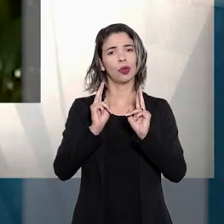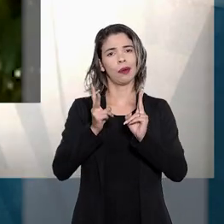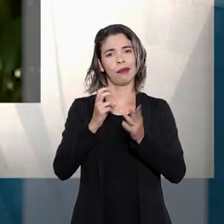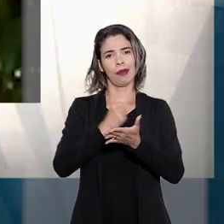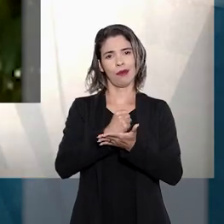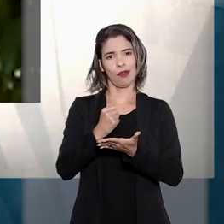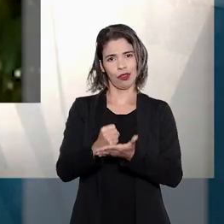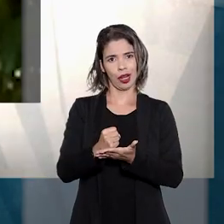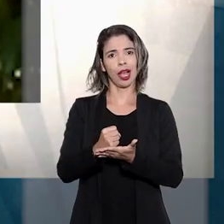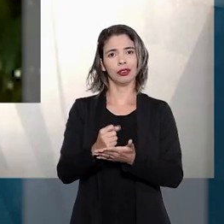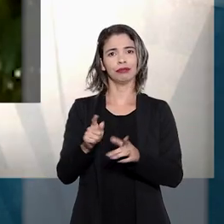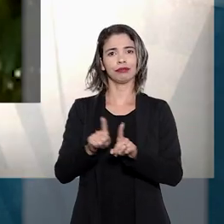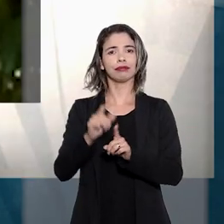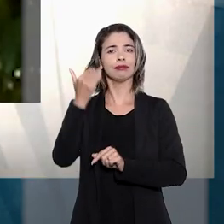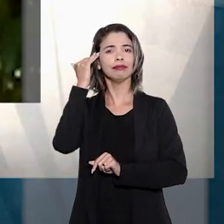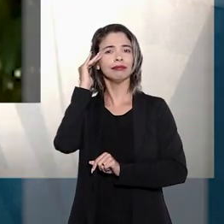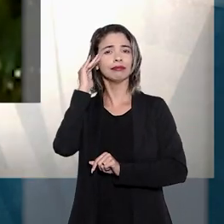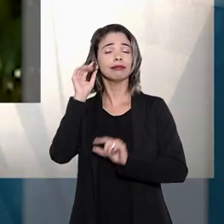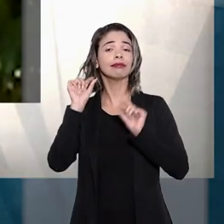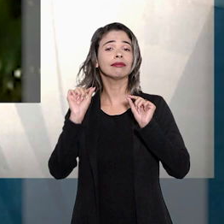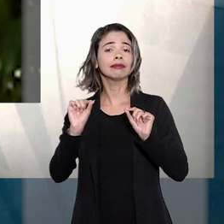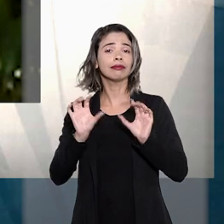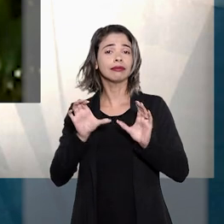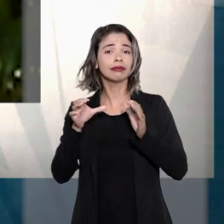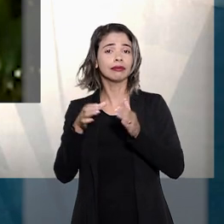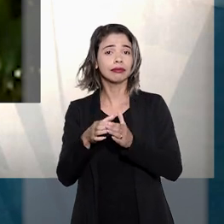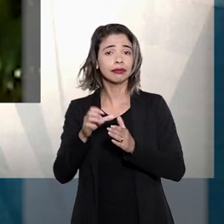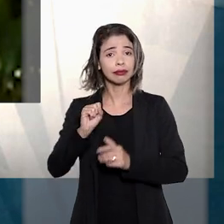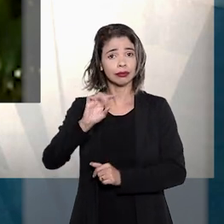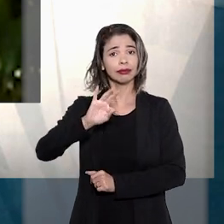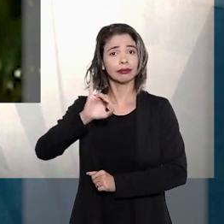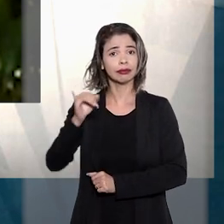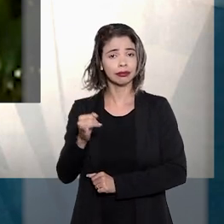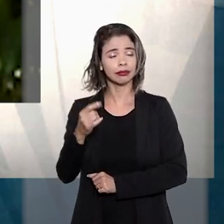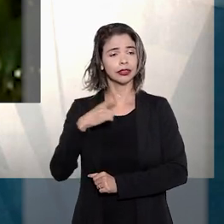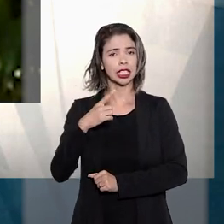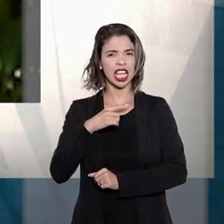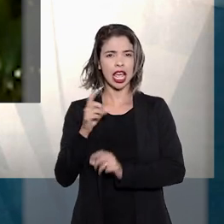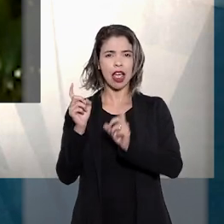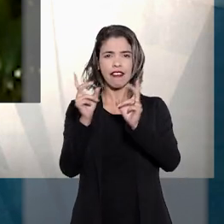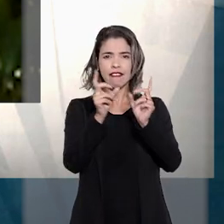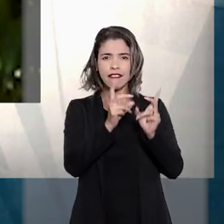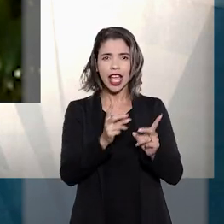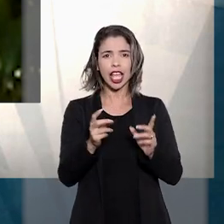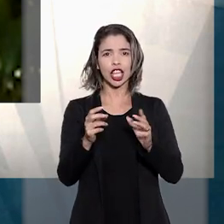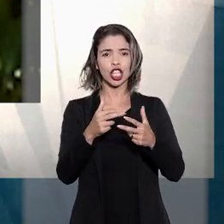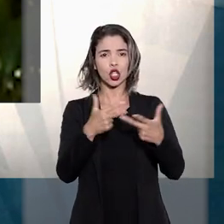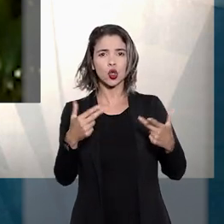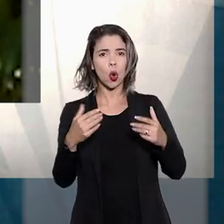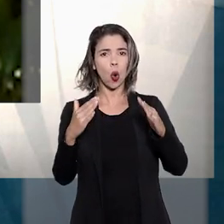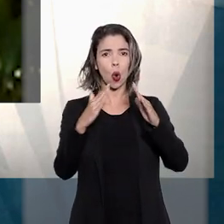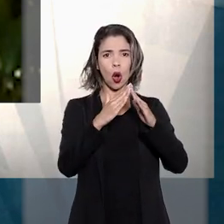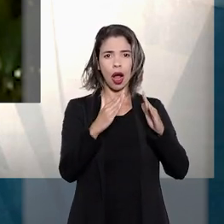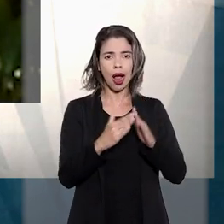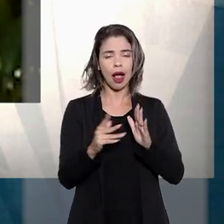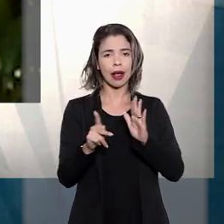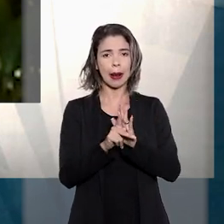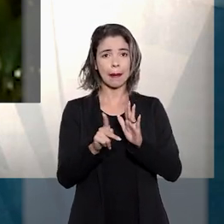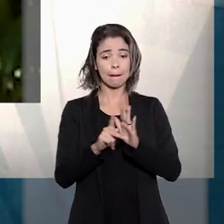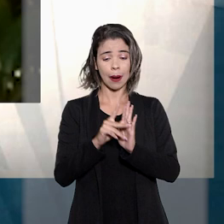também destacou o entendimento da segunda sessão do STJ de que é legal, na venda de imóvel na planta, a cobrança de juros